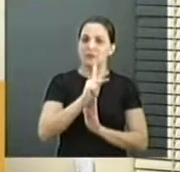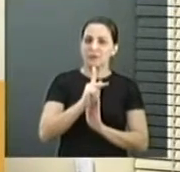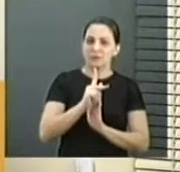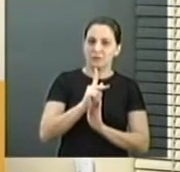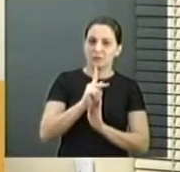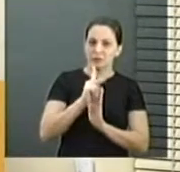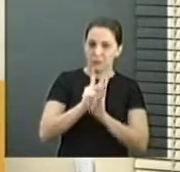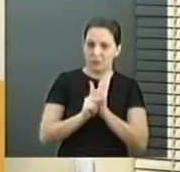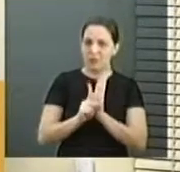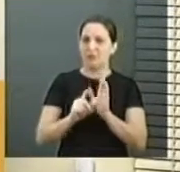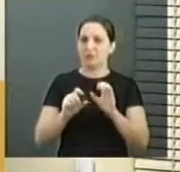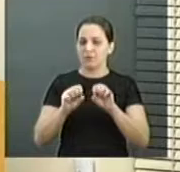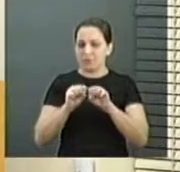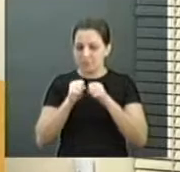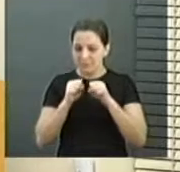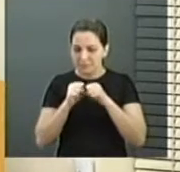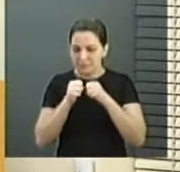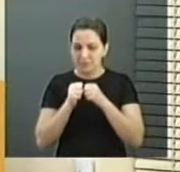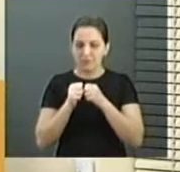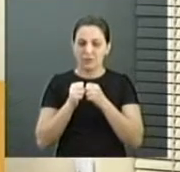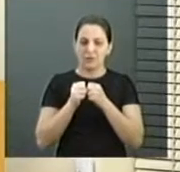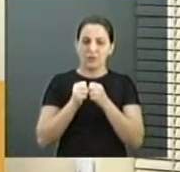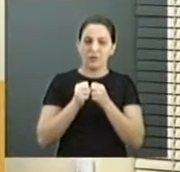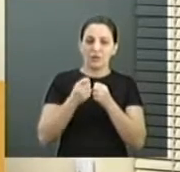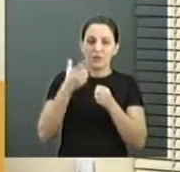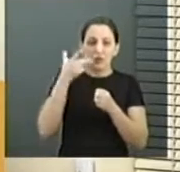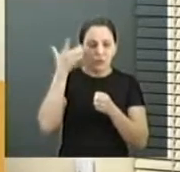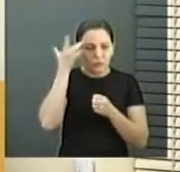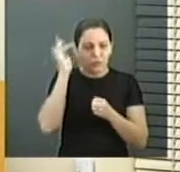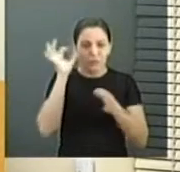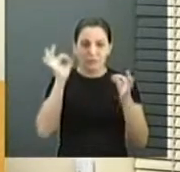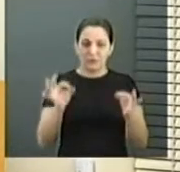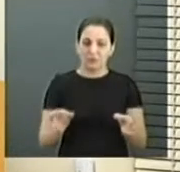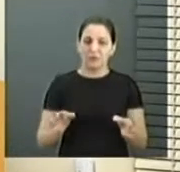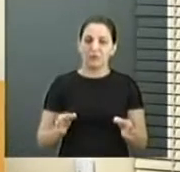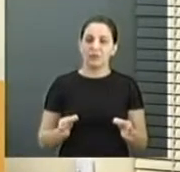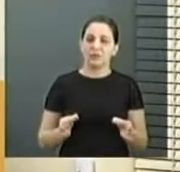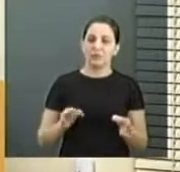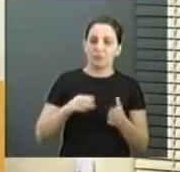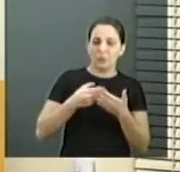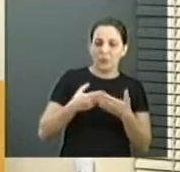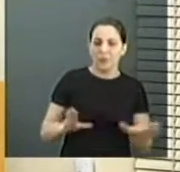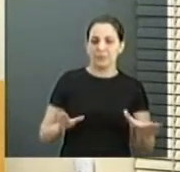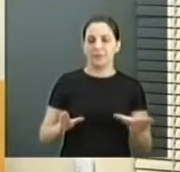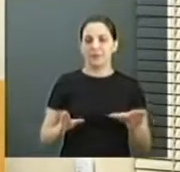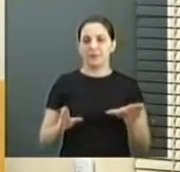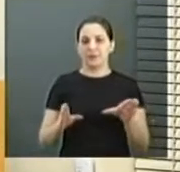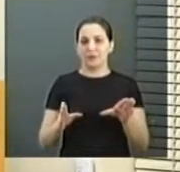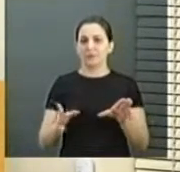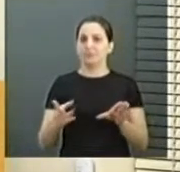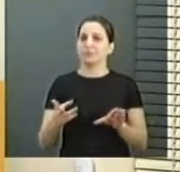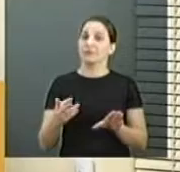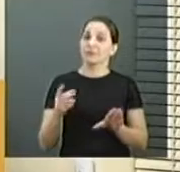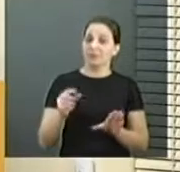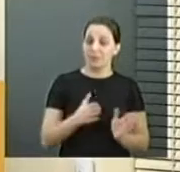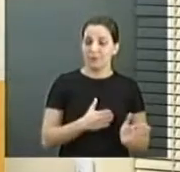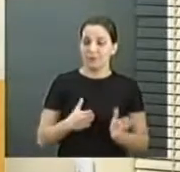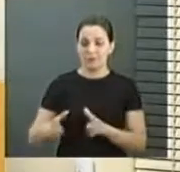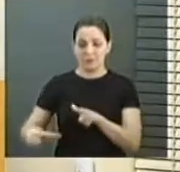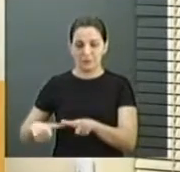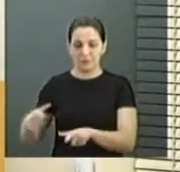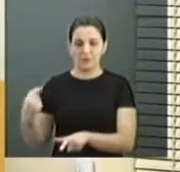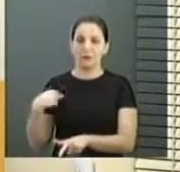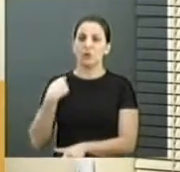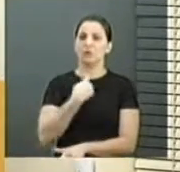padaria, gente ainda não tem como mensurar. O que eu quero deixar claro aqui é que, do ponto de vista do nosso mandato, a gente